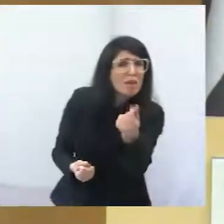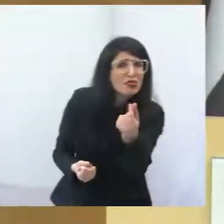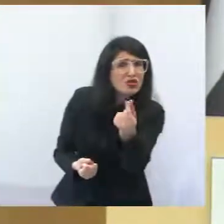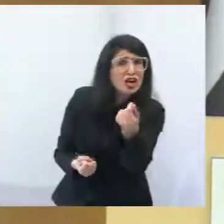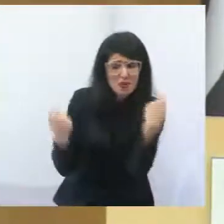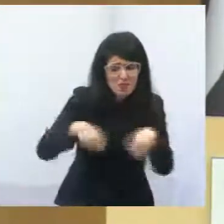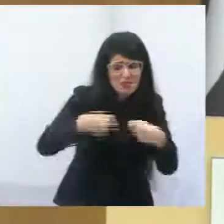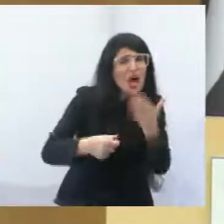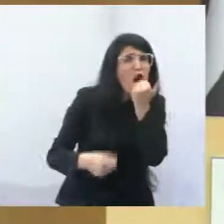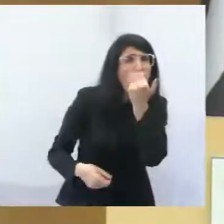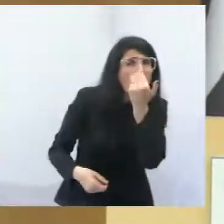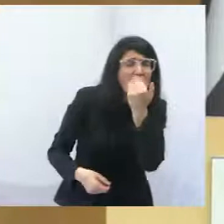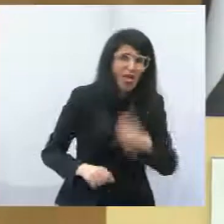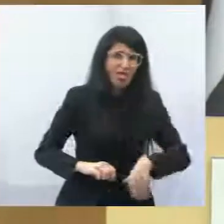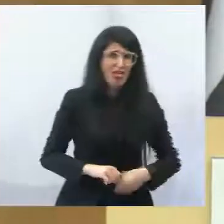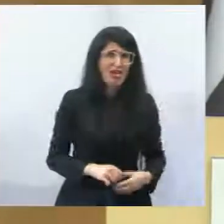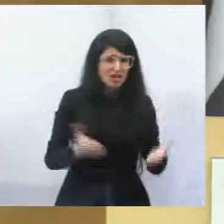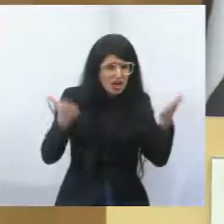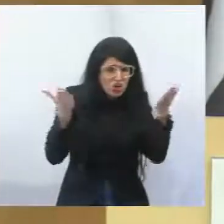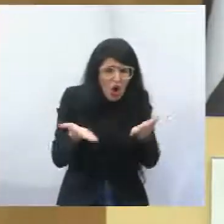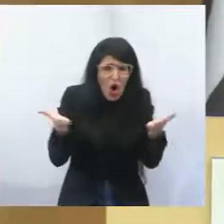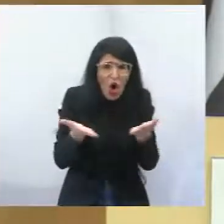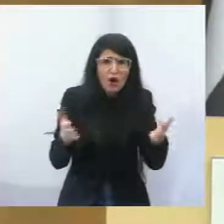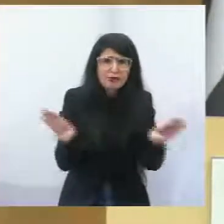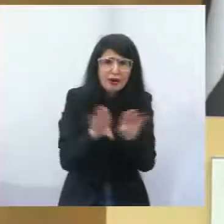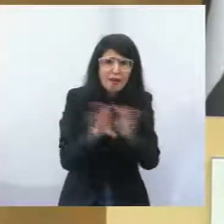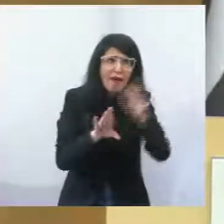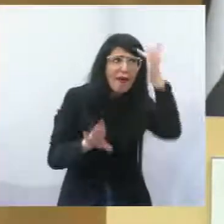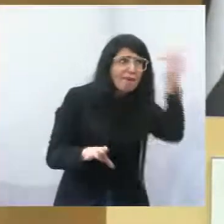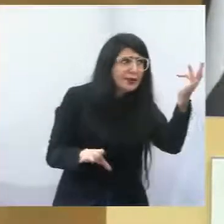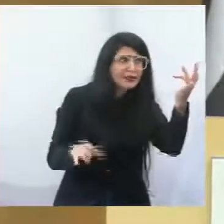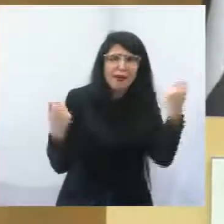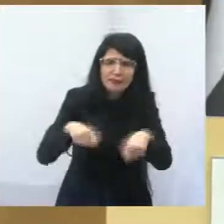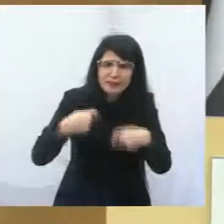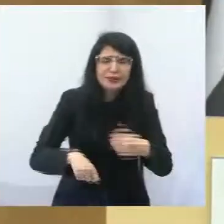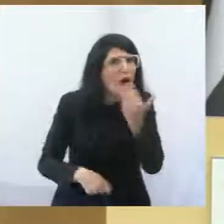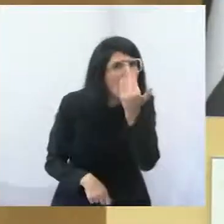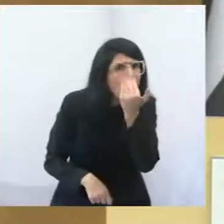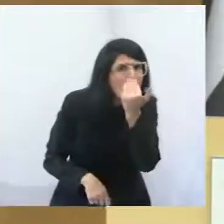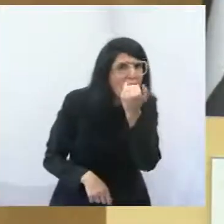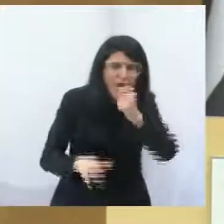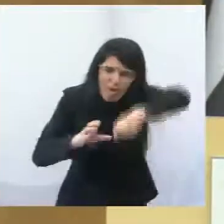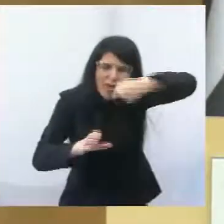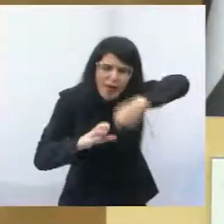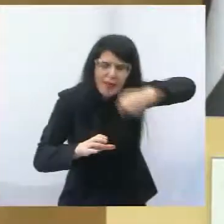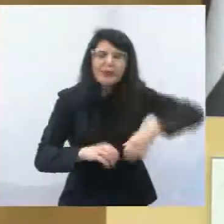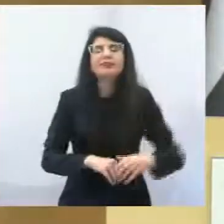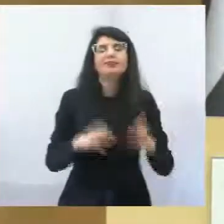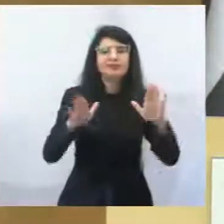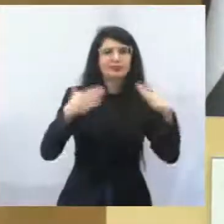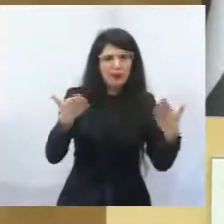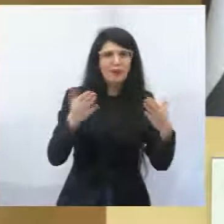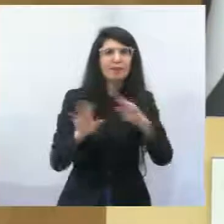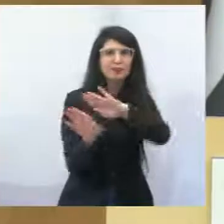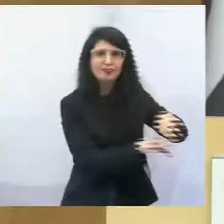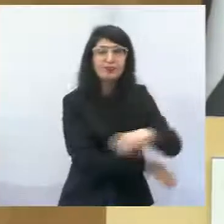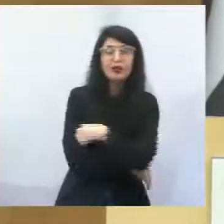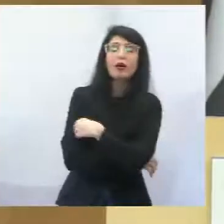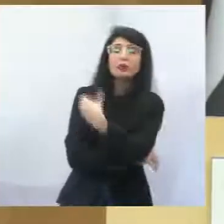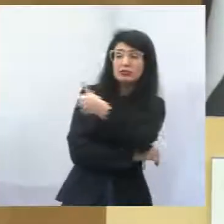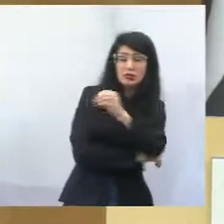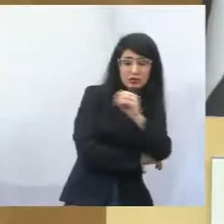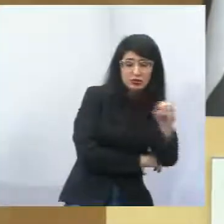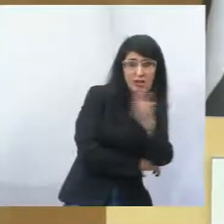seguinte. E isso é muito triste. Os auxílios preparados pelos governos chegaram para algumas